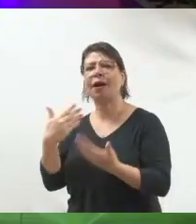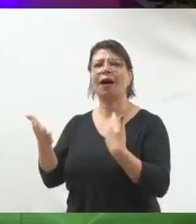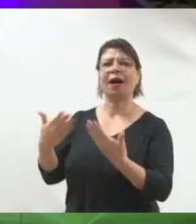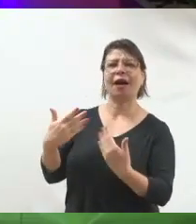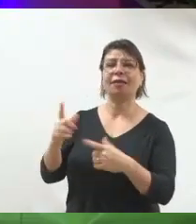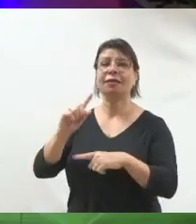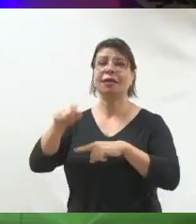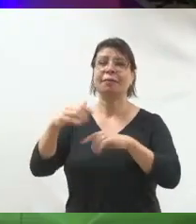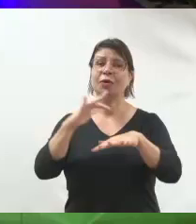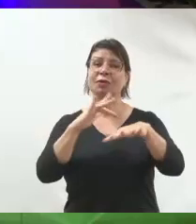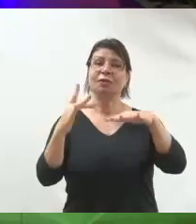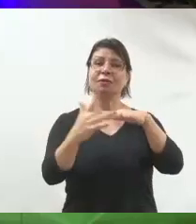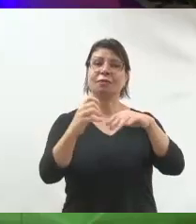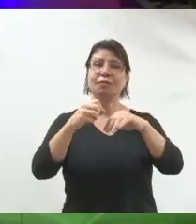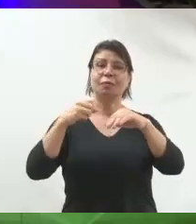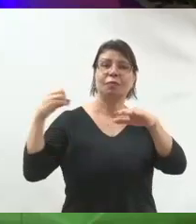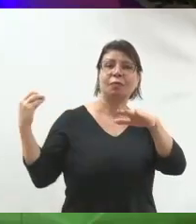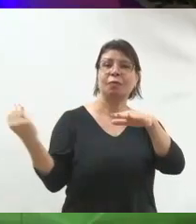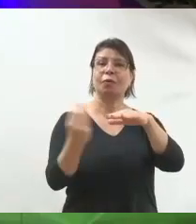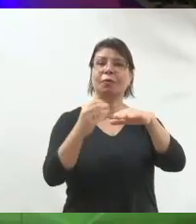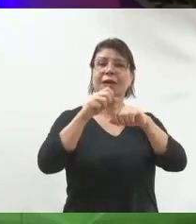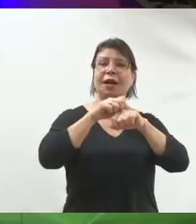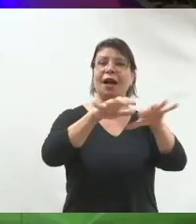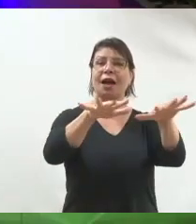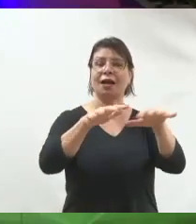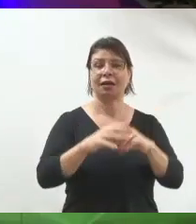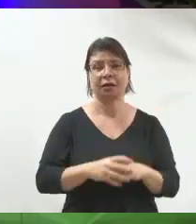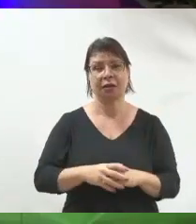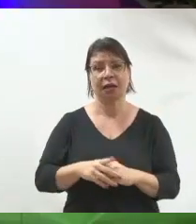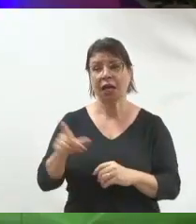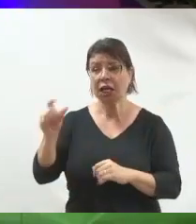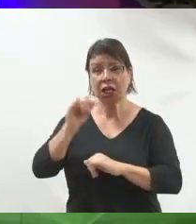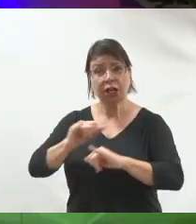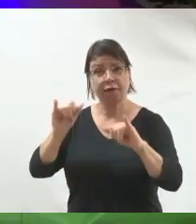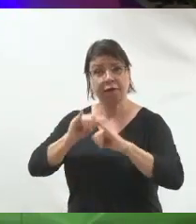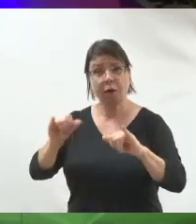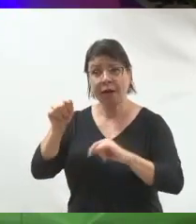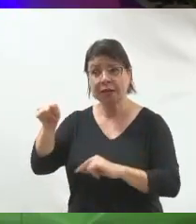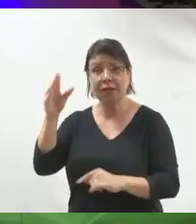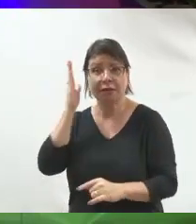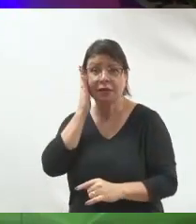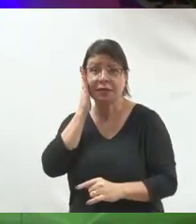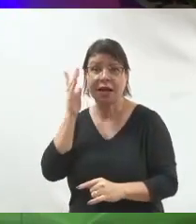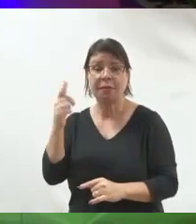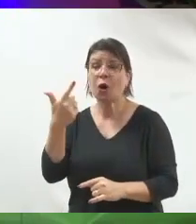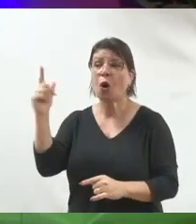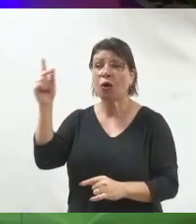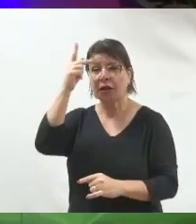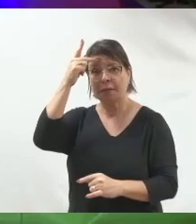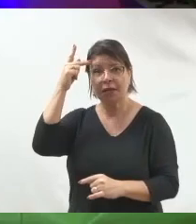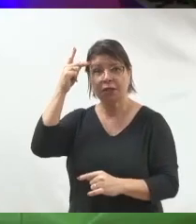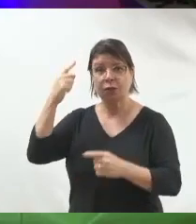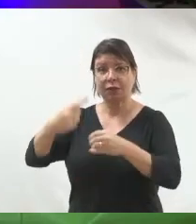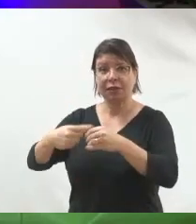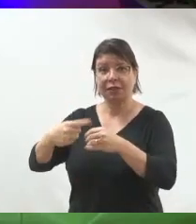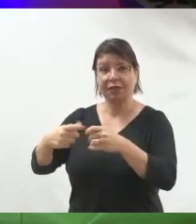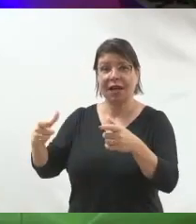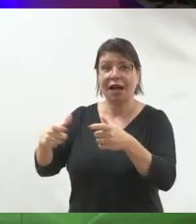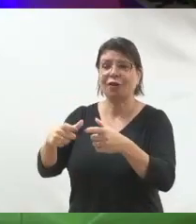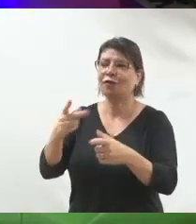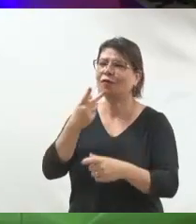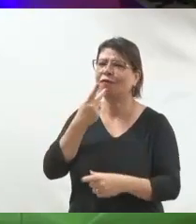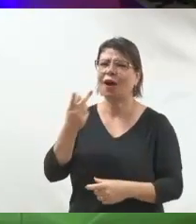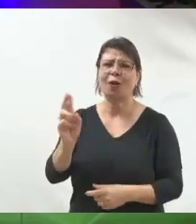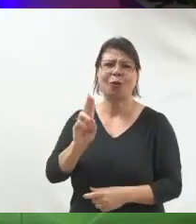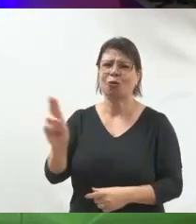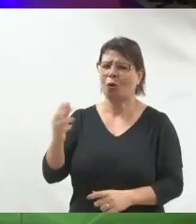Colocar nesse papo informações que são relevantes para o seu público? Olha, só o fato de ele estar conversando com outra pessoa da cidade, que às vezes falou um nome ali que a